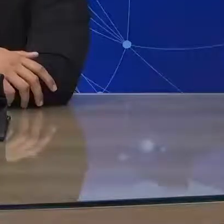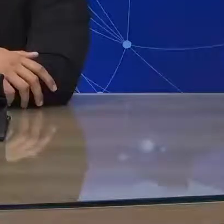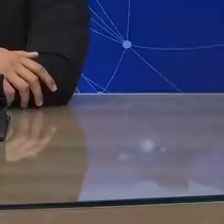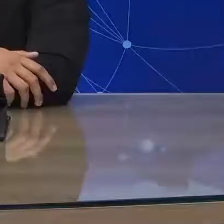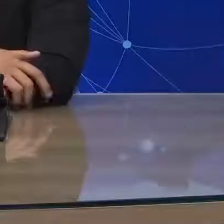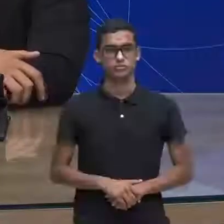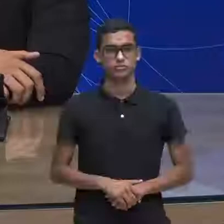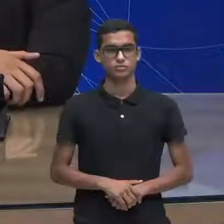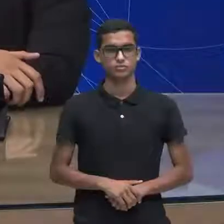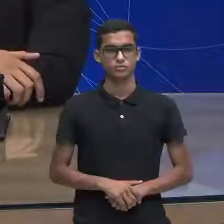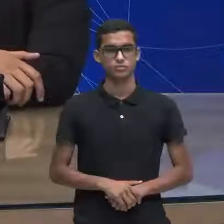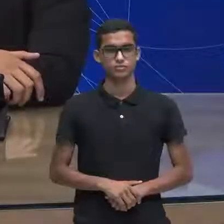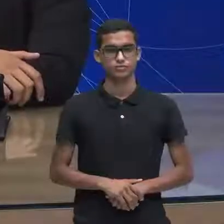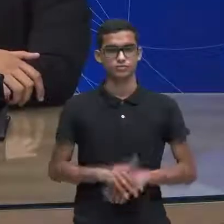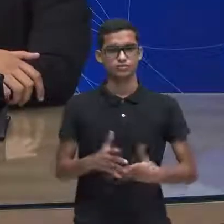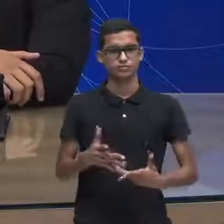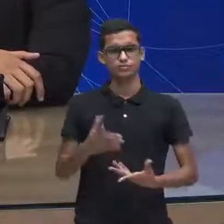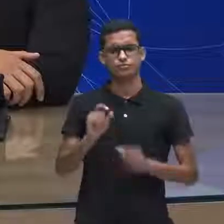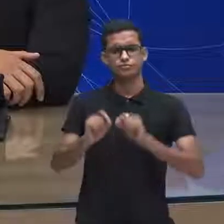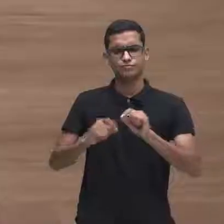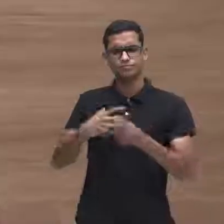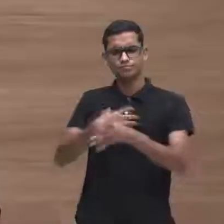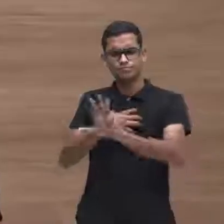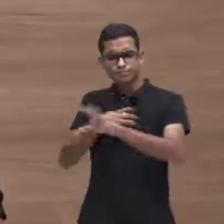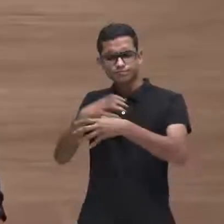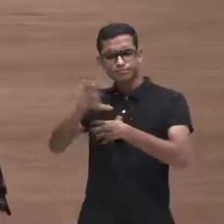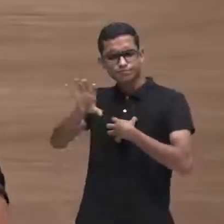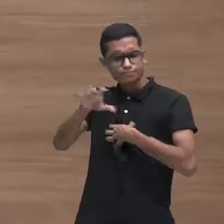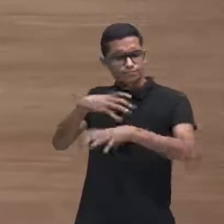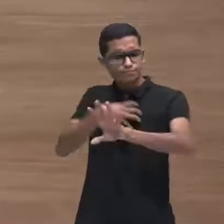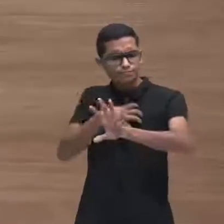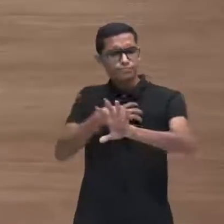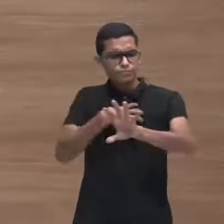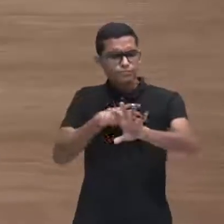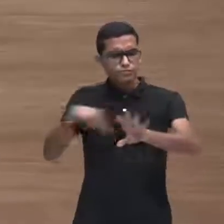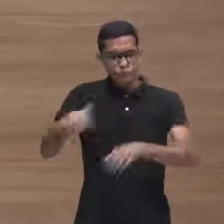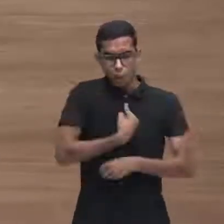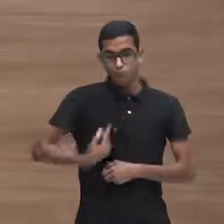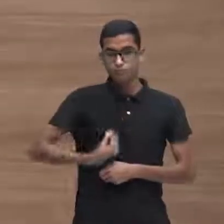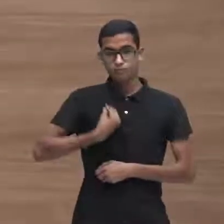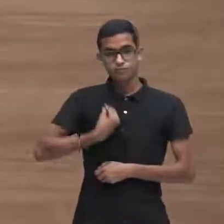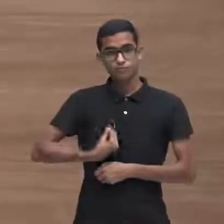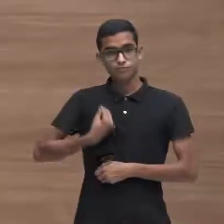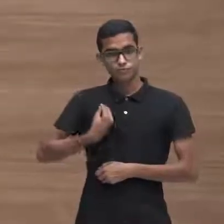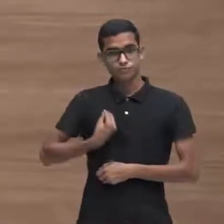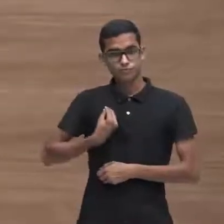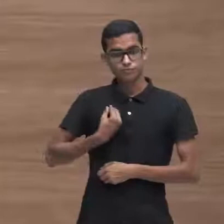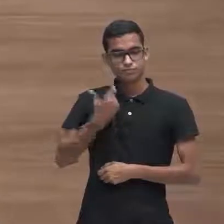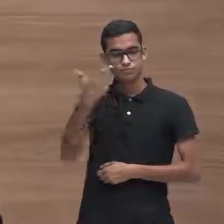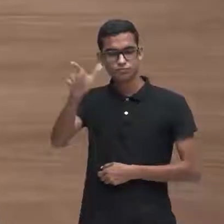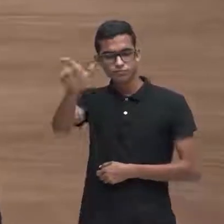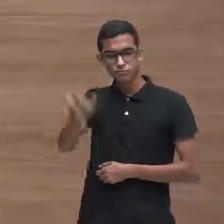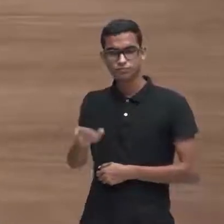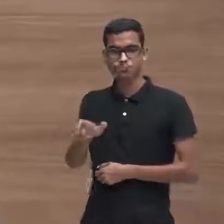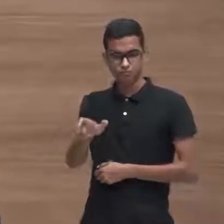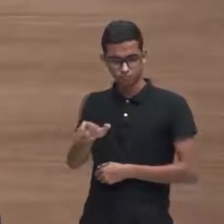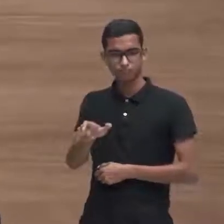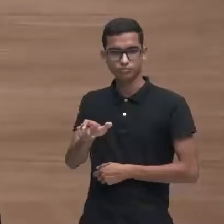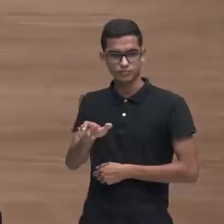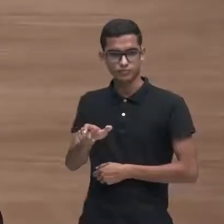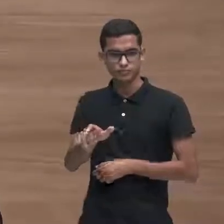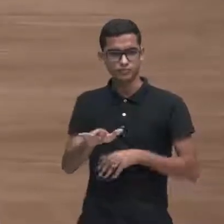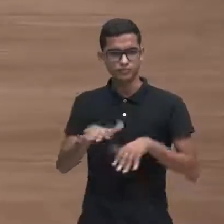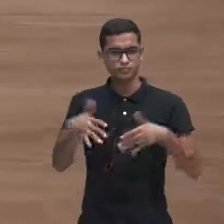que afetividade é essa que eu estou vivenciando com esse outro não é então o